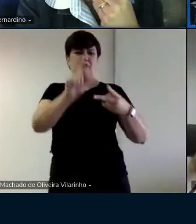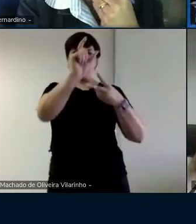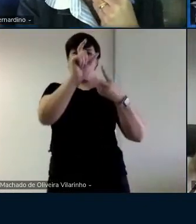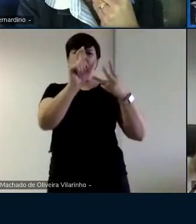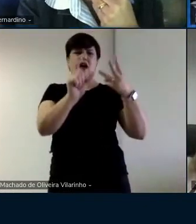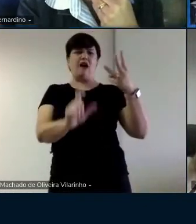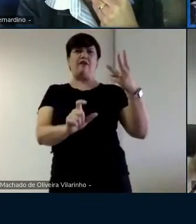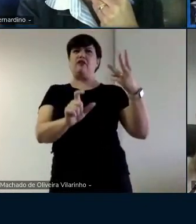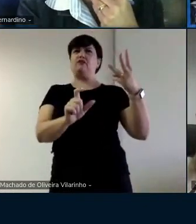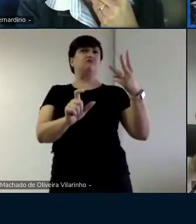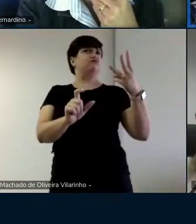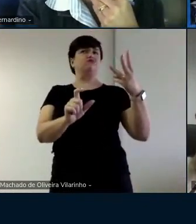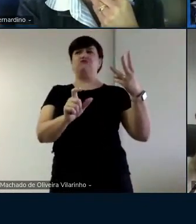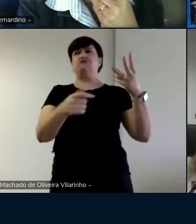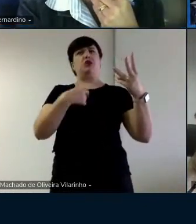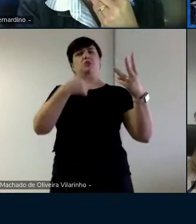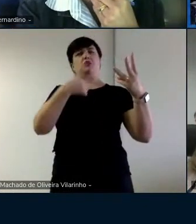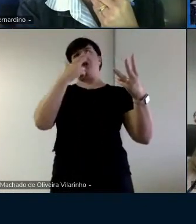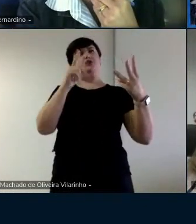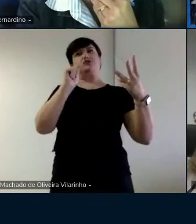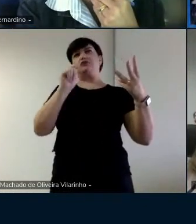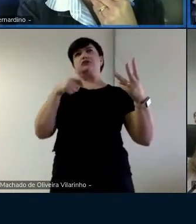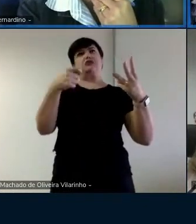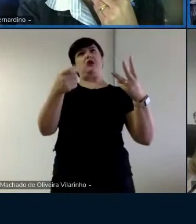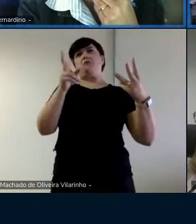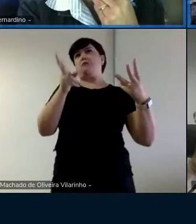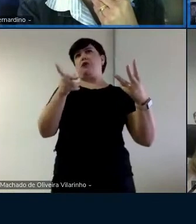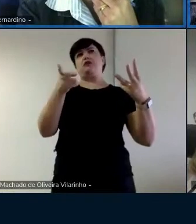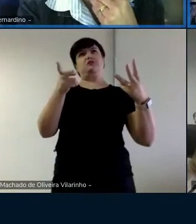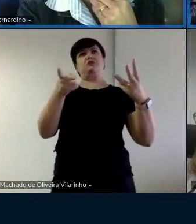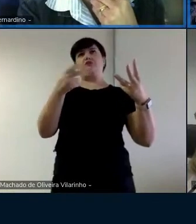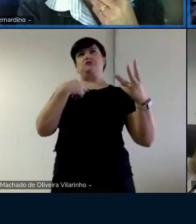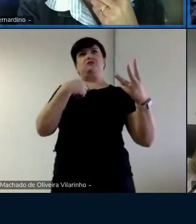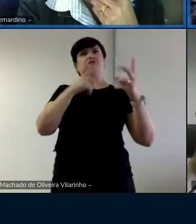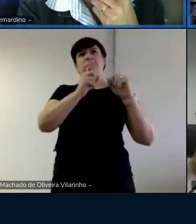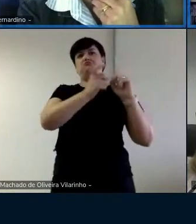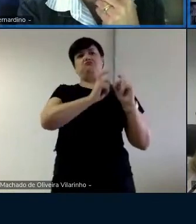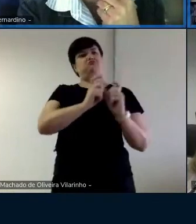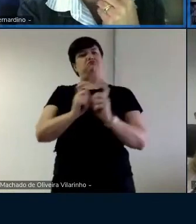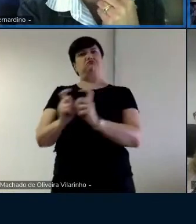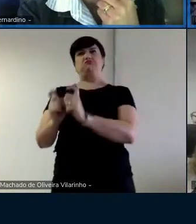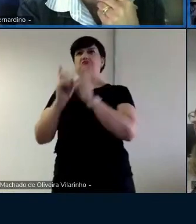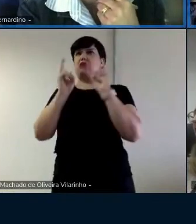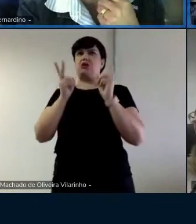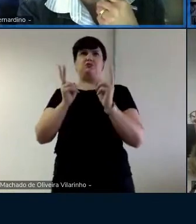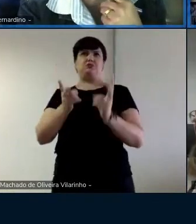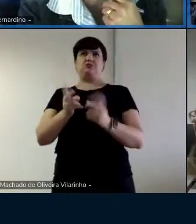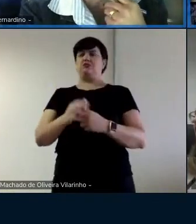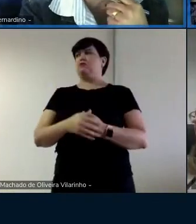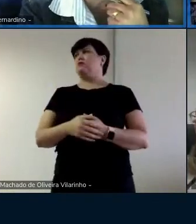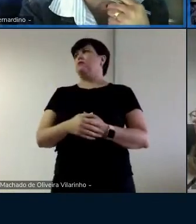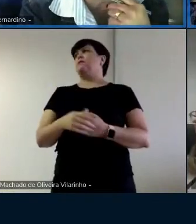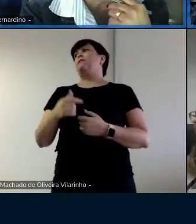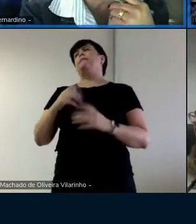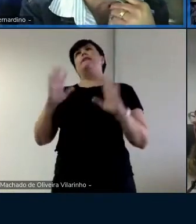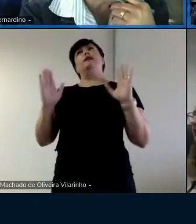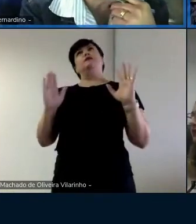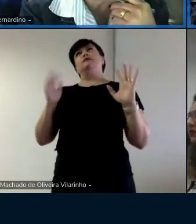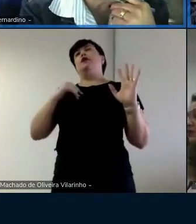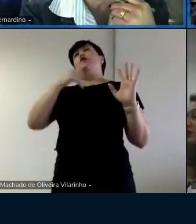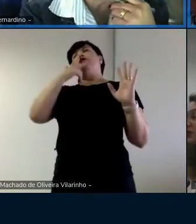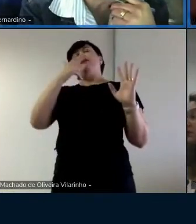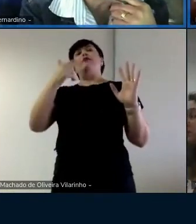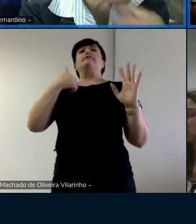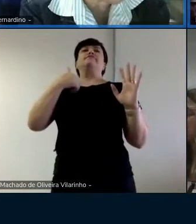Não, eu acho que não tem distinção entre esses sinais. Era o que eu estava dizendo aqui. é que, por exemplo,